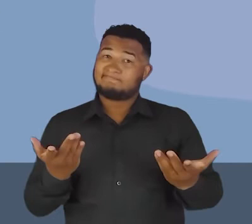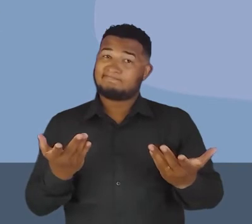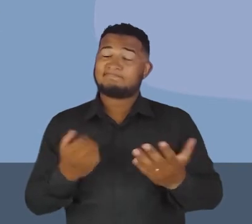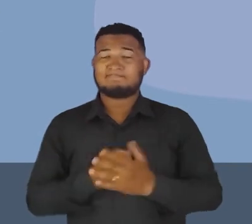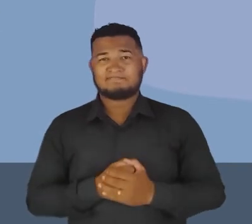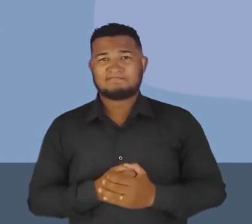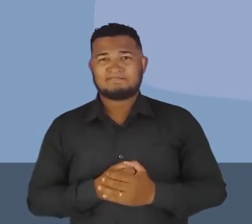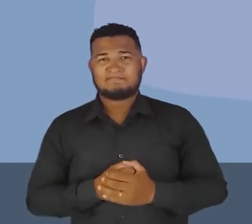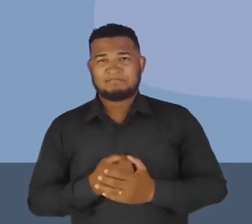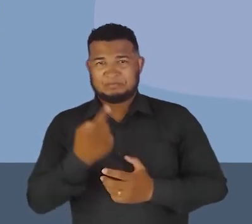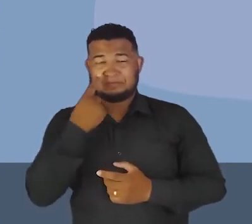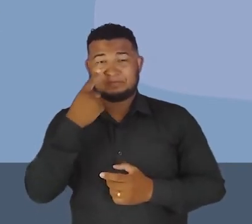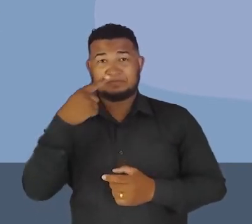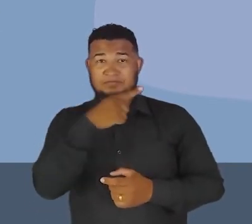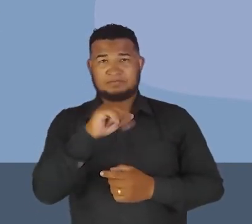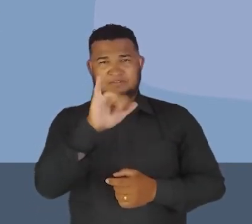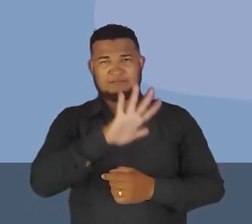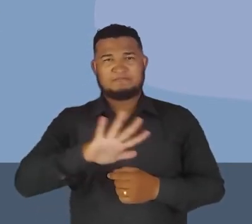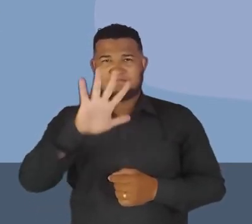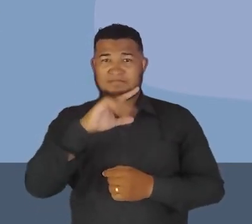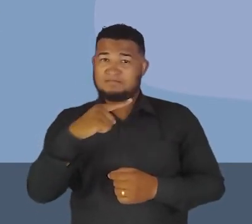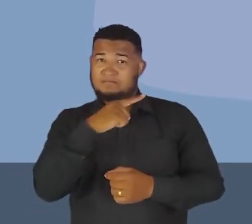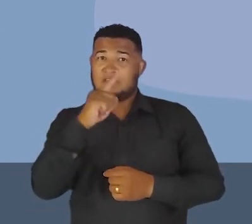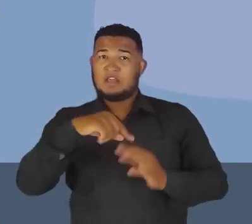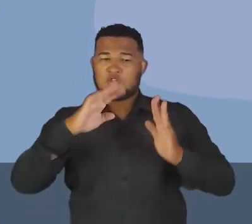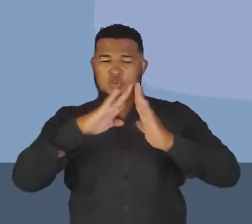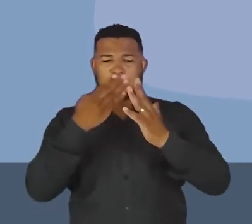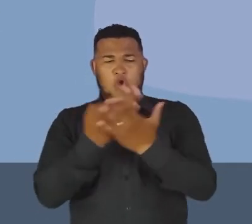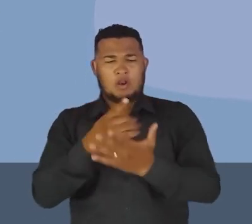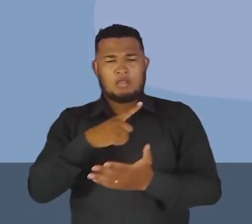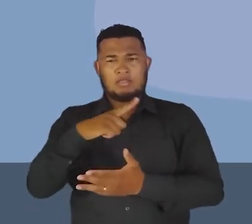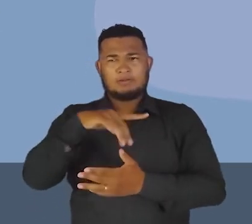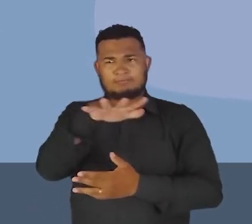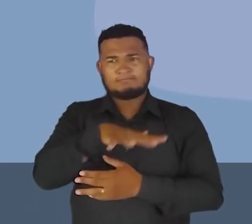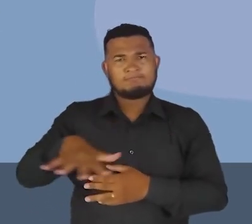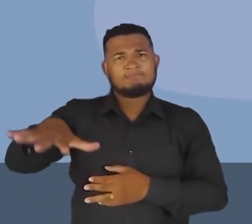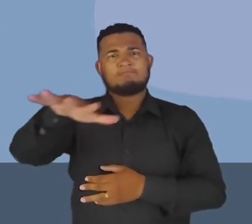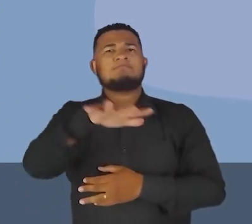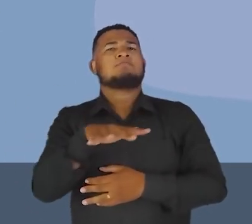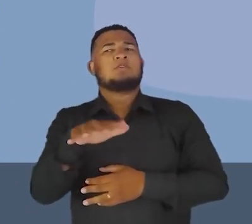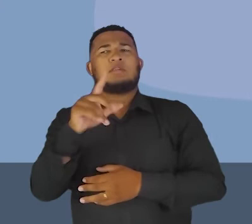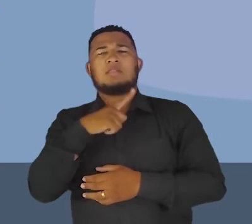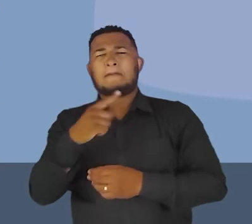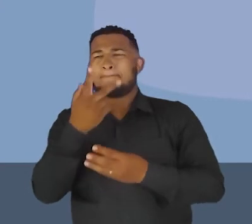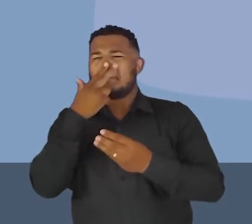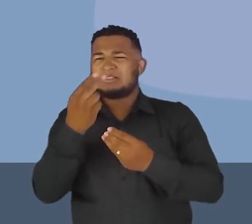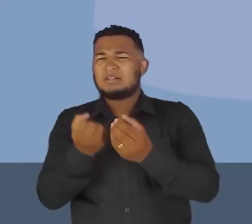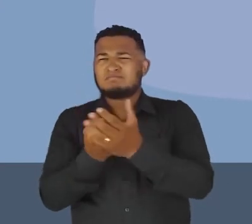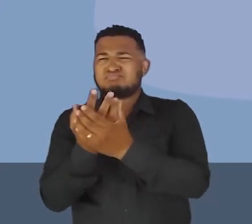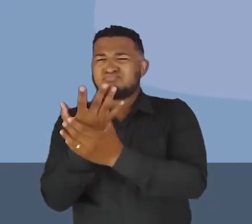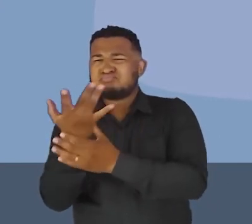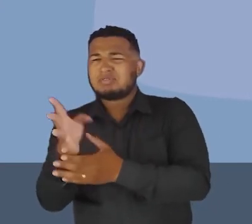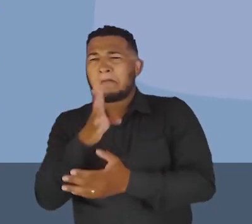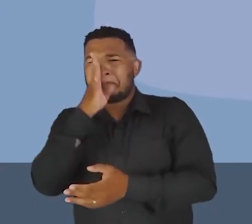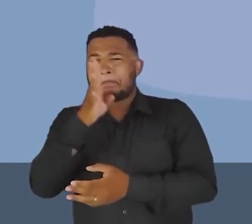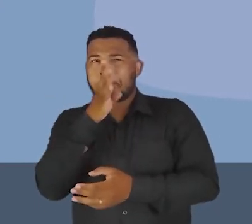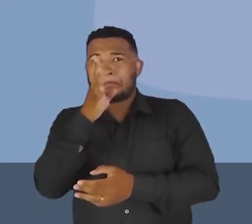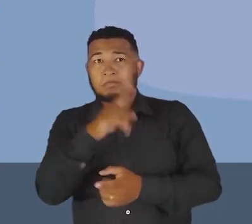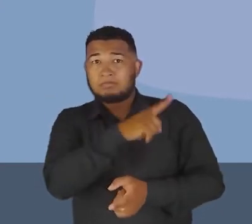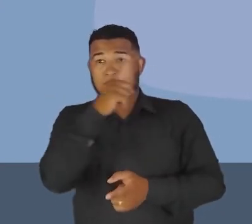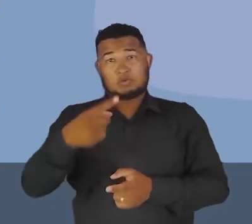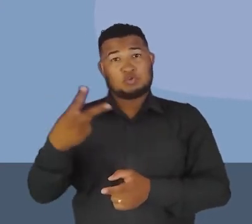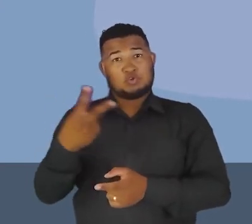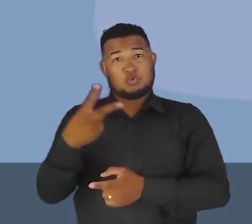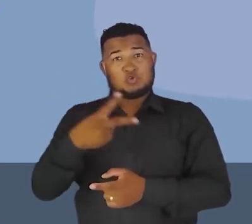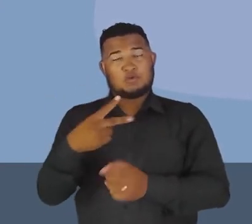Olha só essa imagem aqui. A gente tem uma escola, né? Que está com a área aí completamente inutilizada, né? Com matos, né? E na segunda, né? No segundo